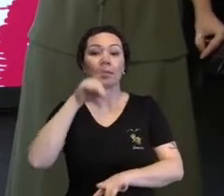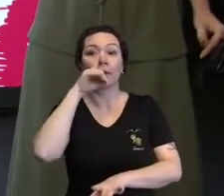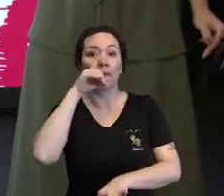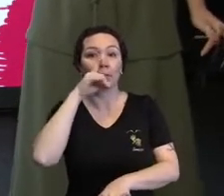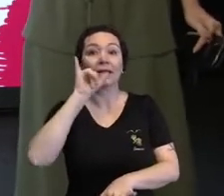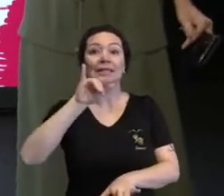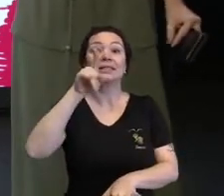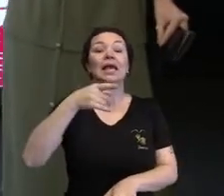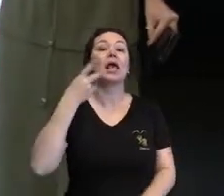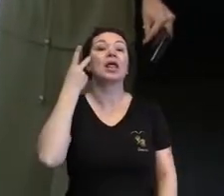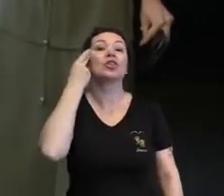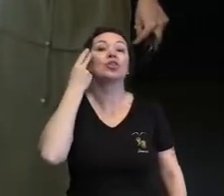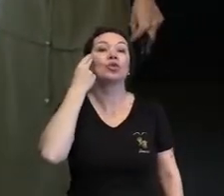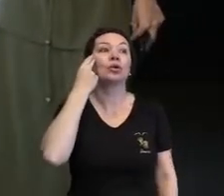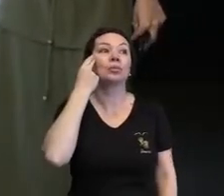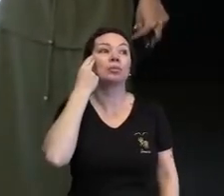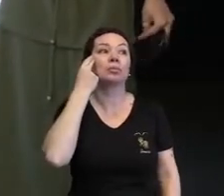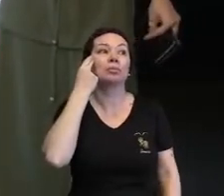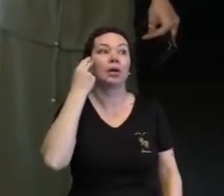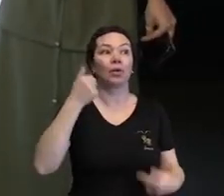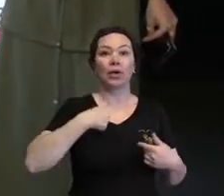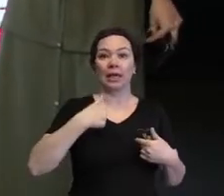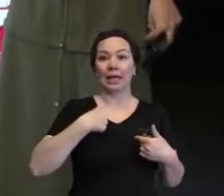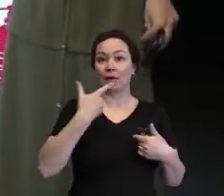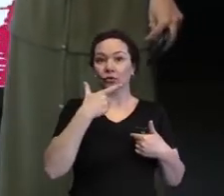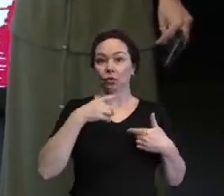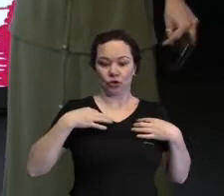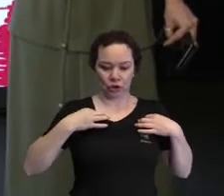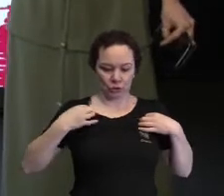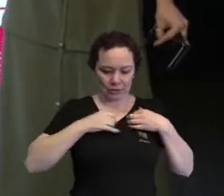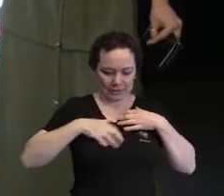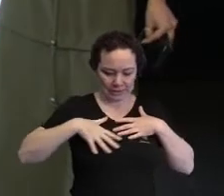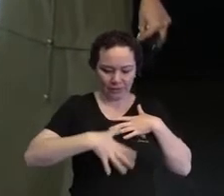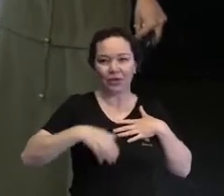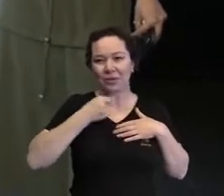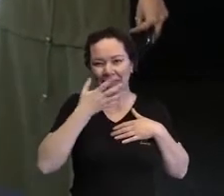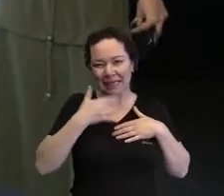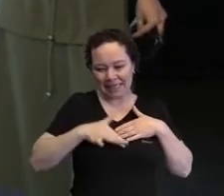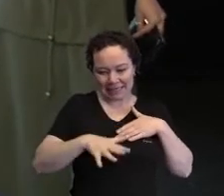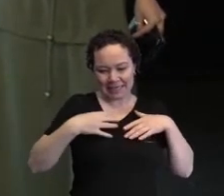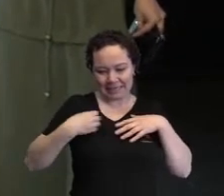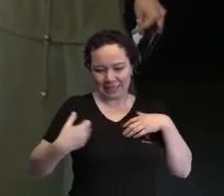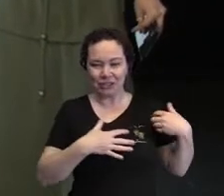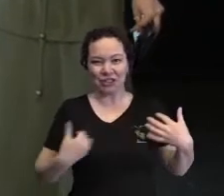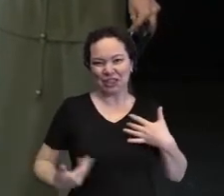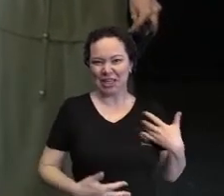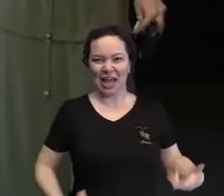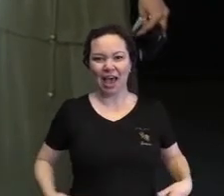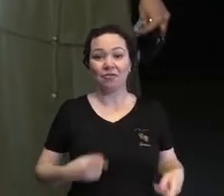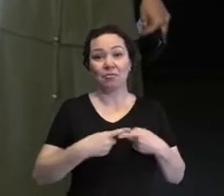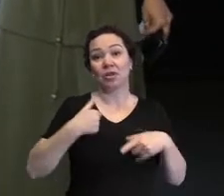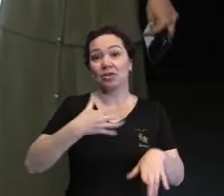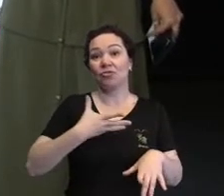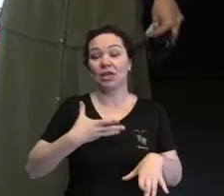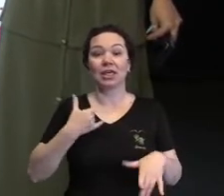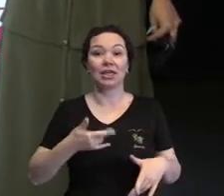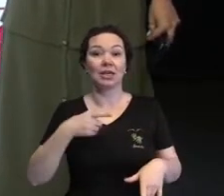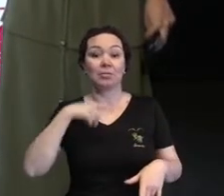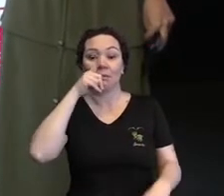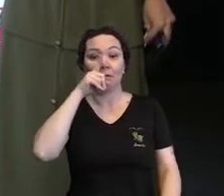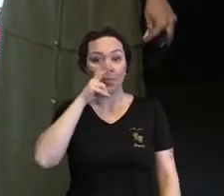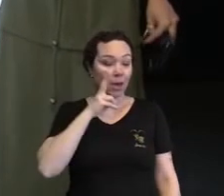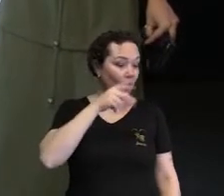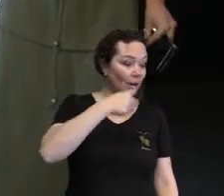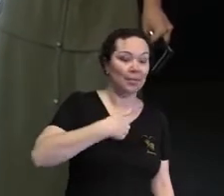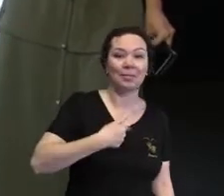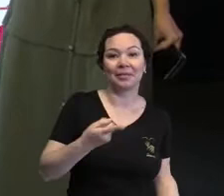perguntar se era normal eu andar sem roupa. Porque eu queria chamar atenção, né? Pequenininha ali. Então, ou se não, eu até fazia